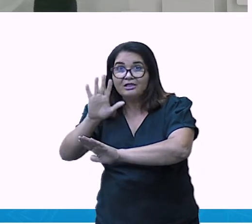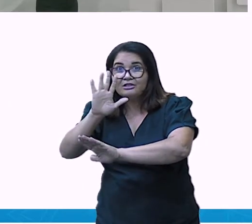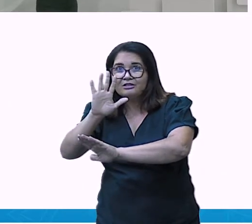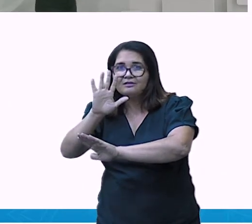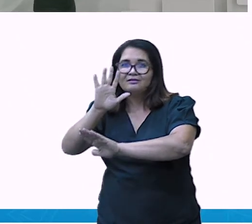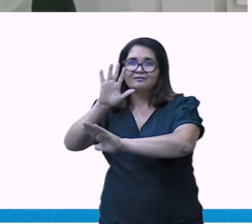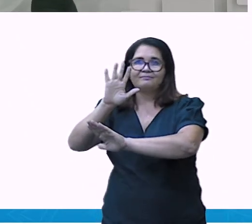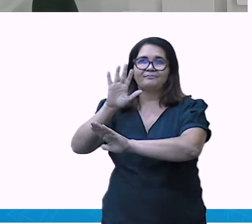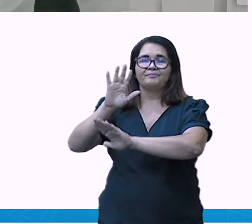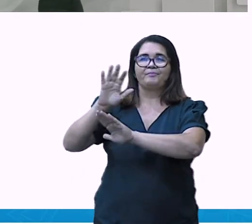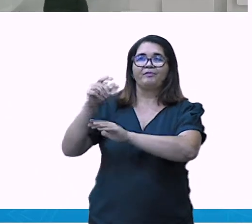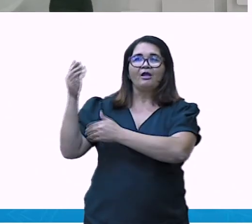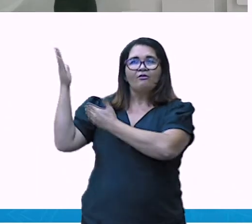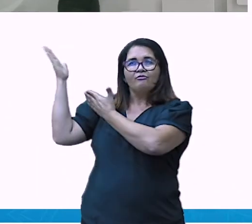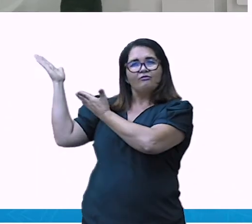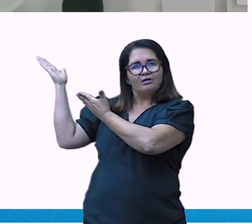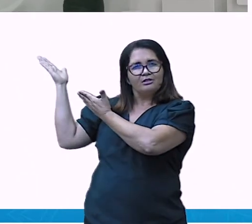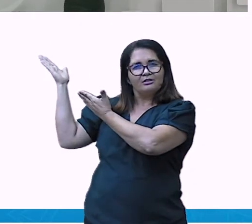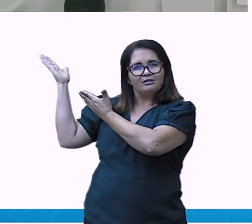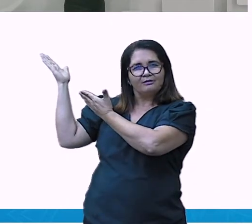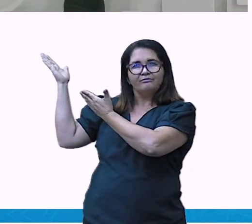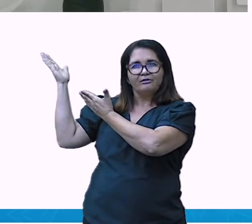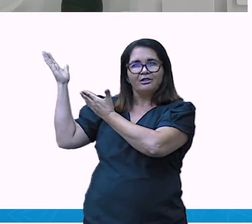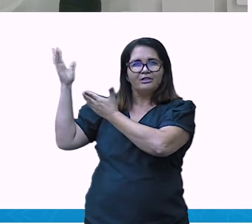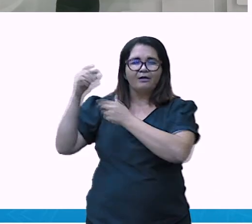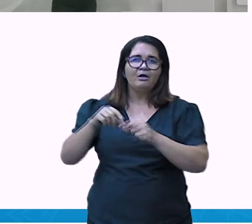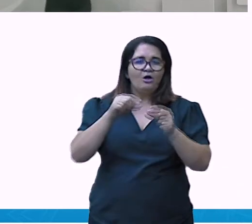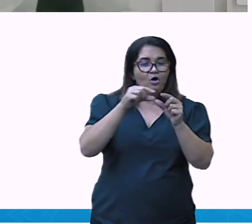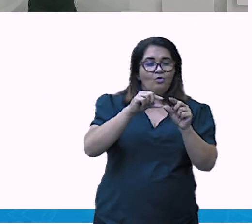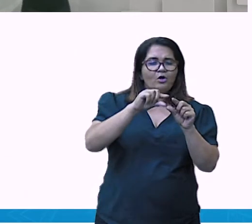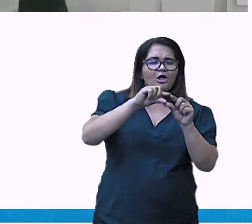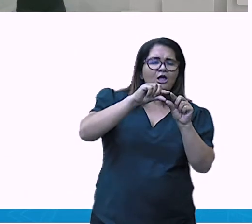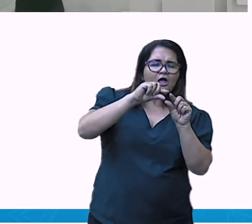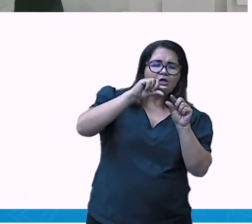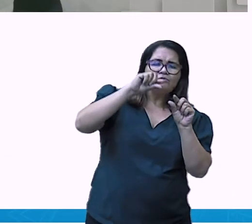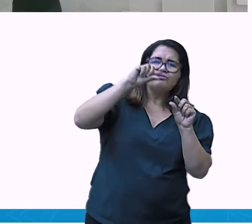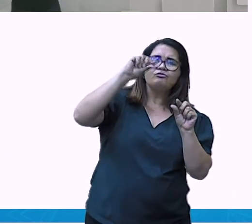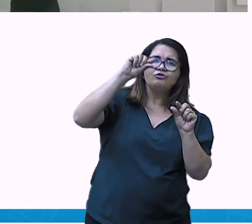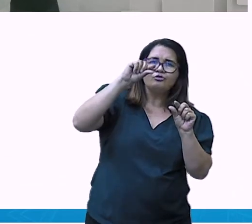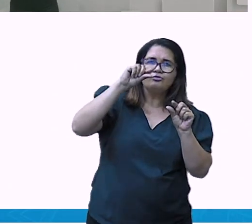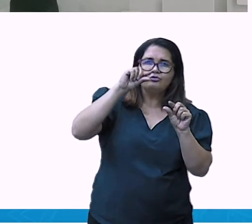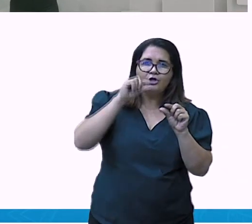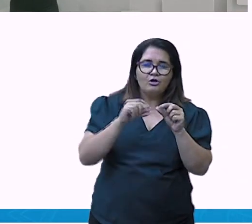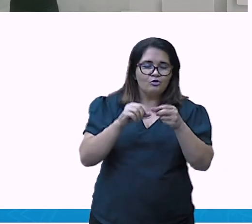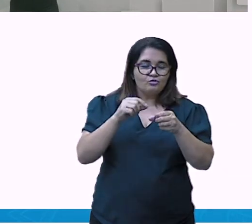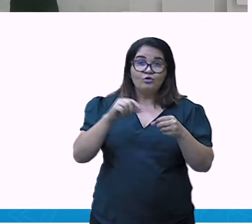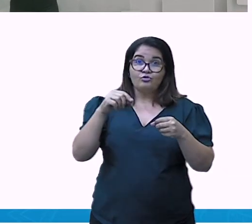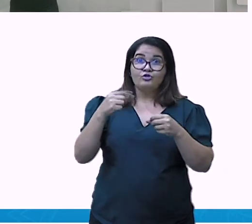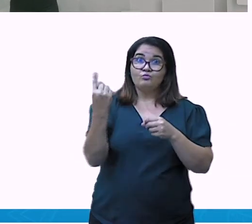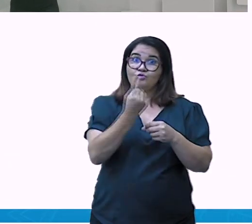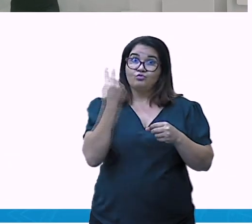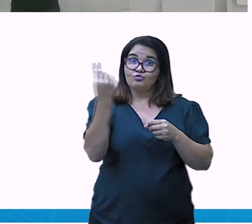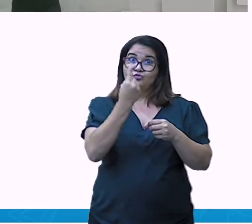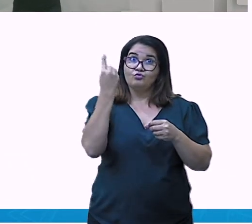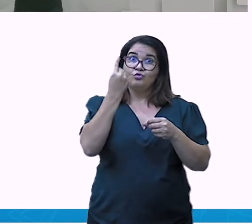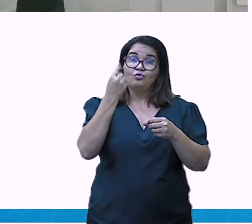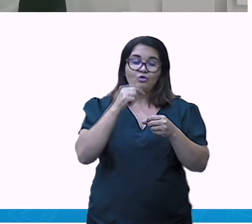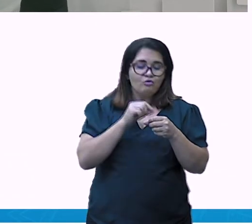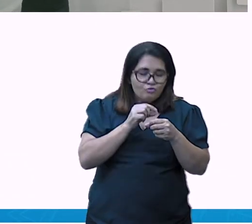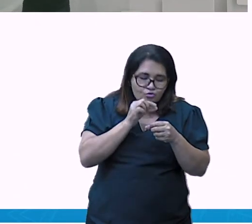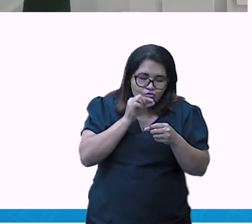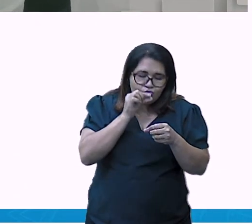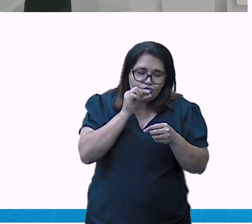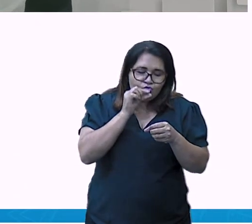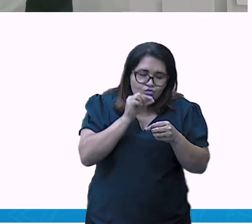Então, quando eu coloquei aqui, ó, a imagem de canudos de vidro, você tem aí algumas opções. Nós podemos